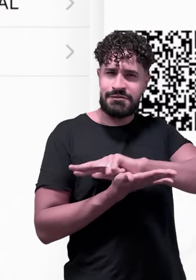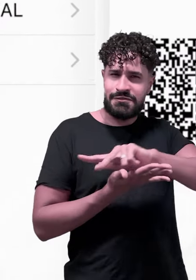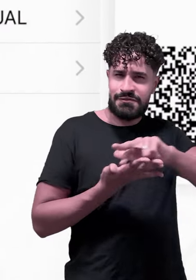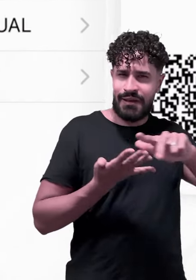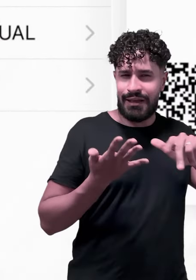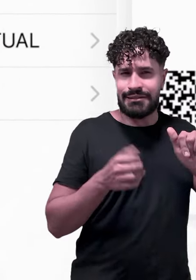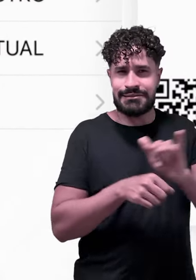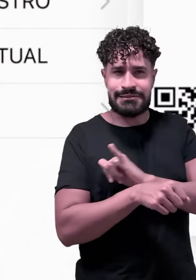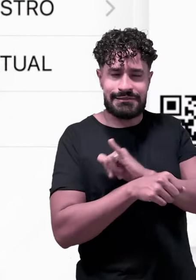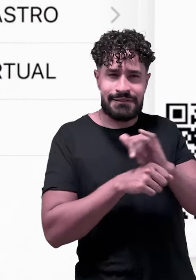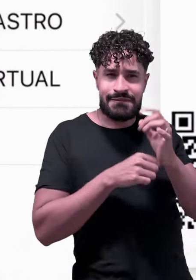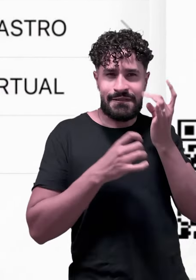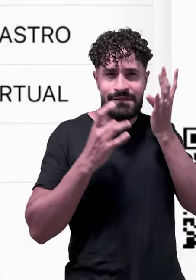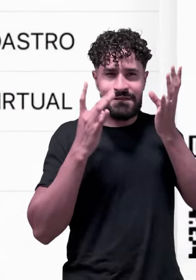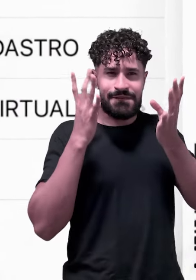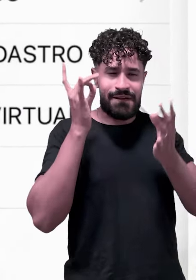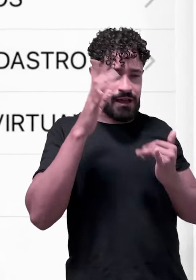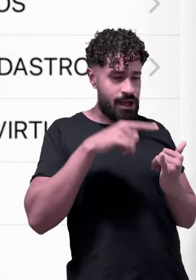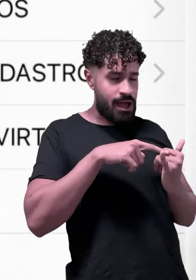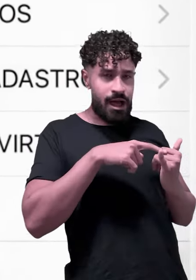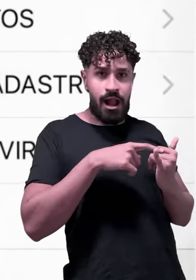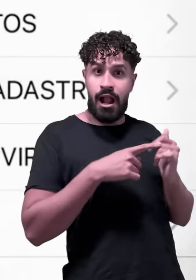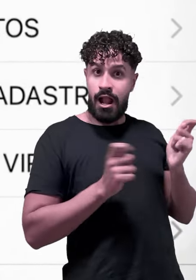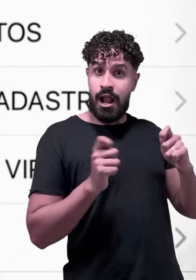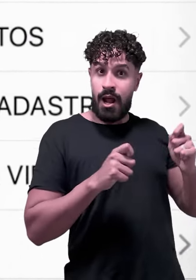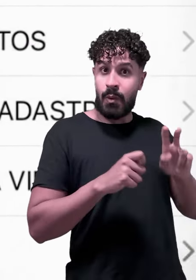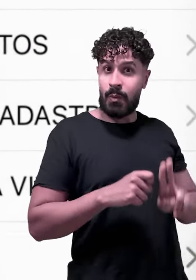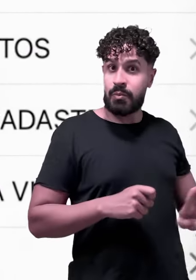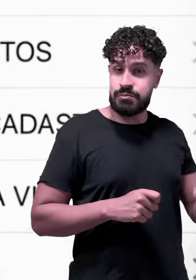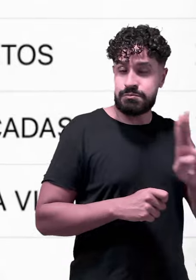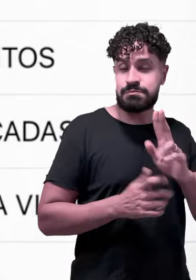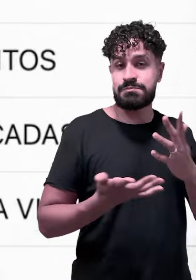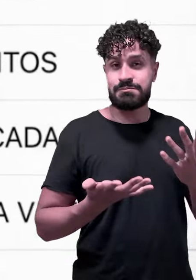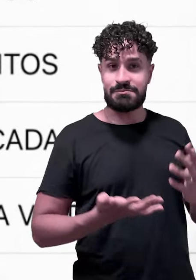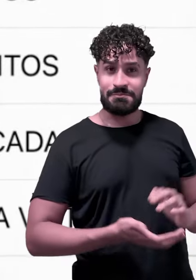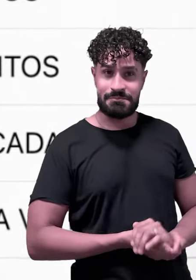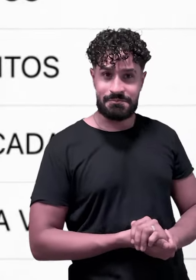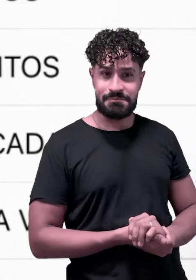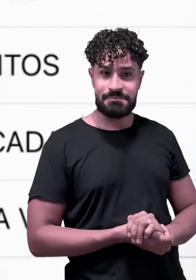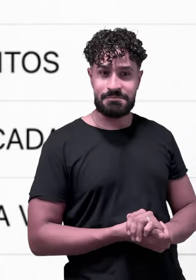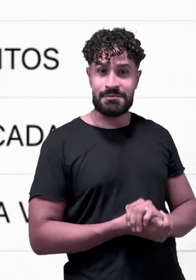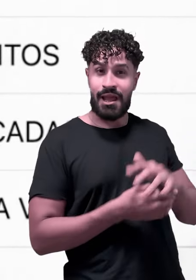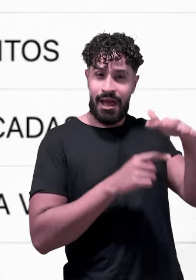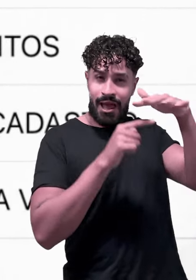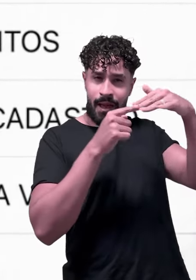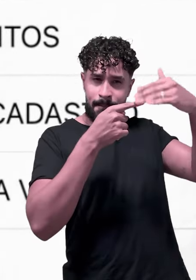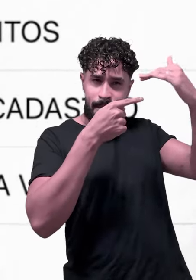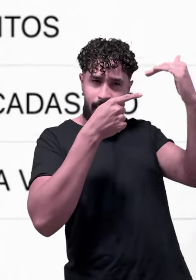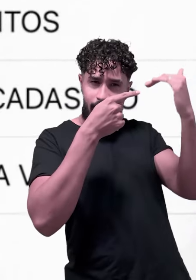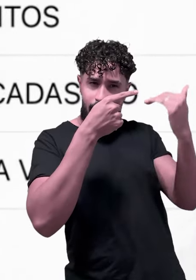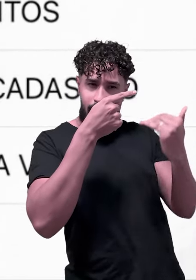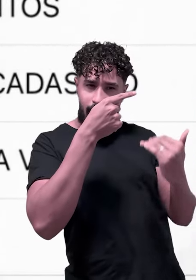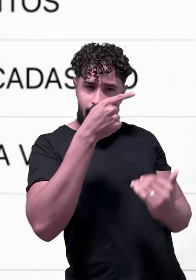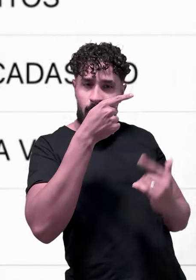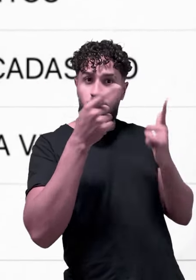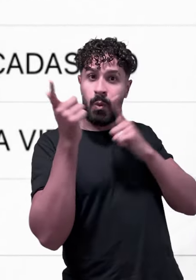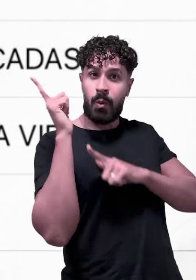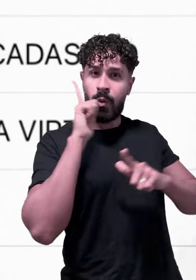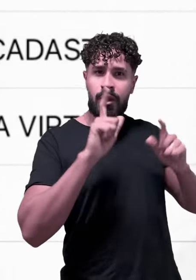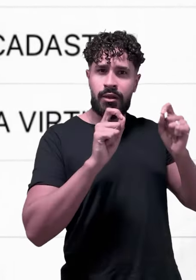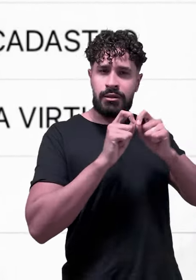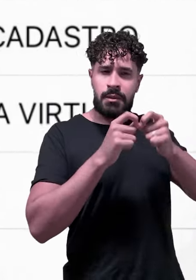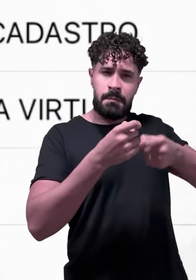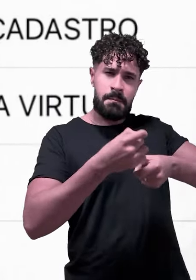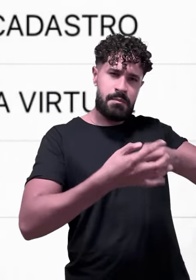você vai ter acesso a uma série de facilidades e funcionalidades na palma da sua mão. No espaço do filiado e da